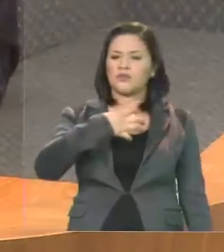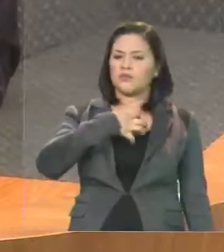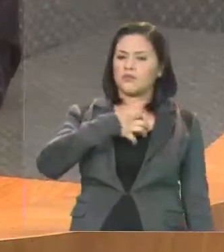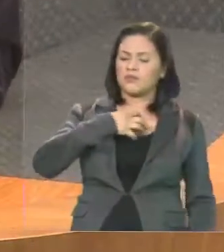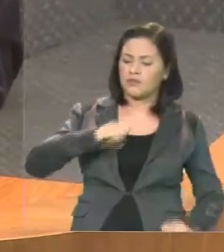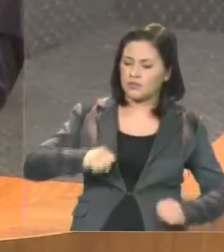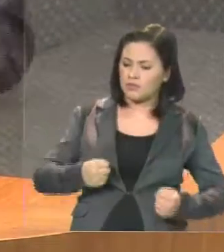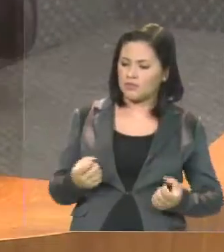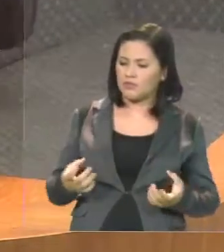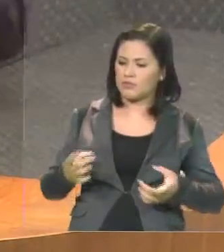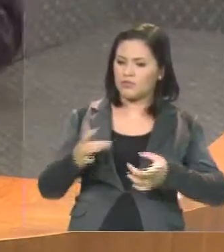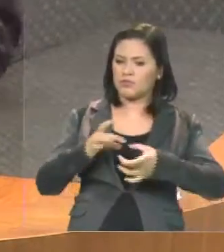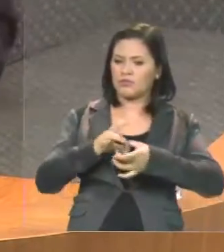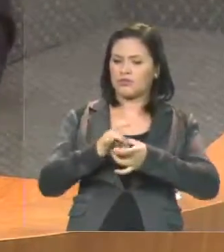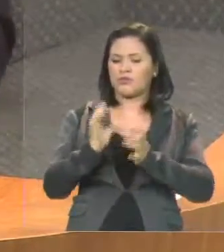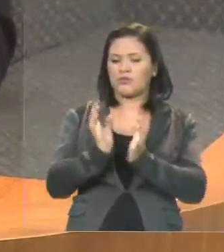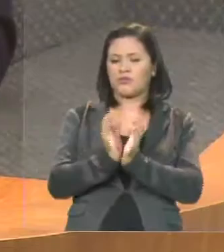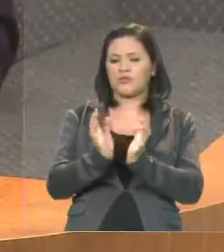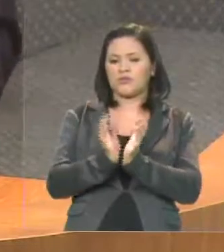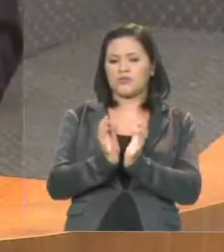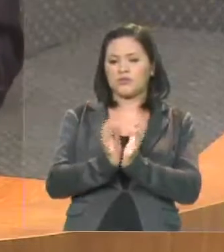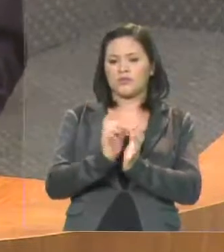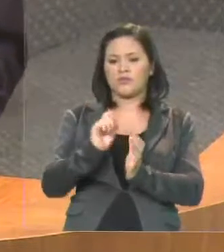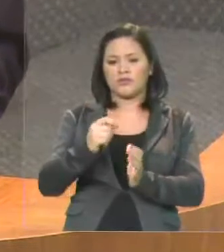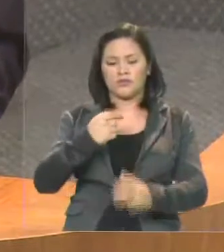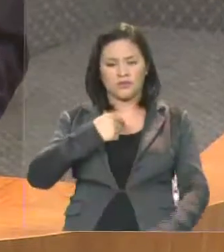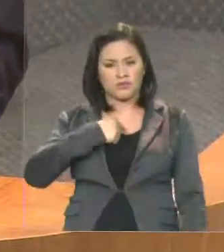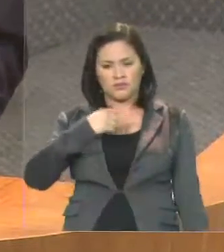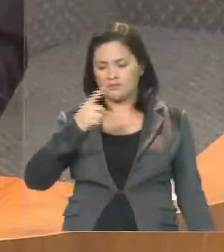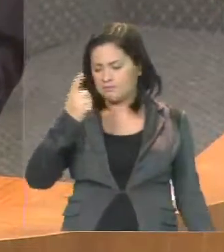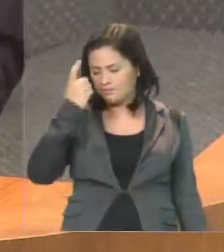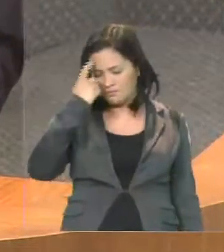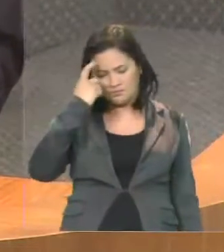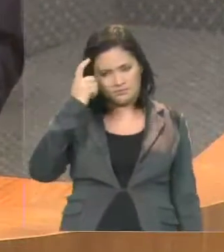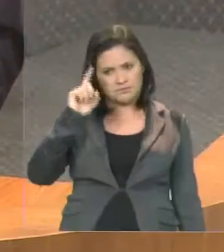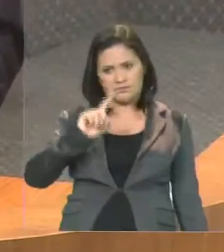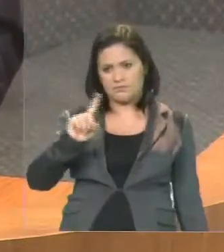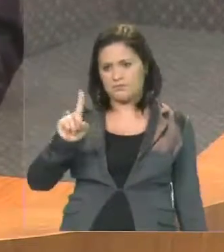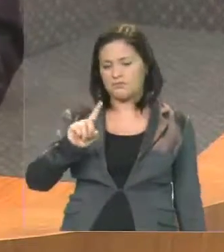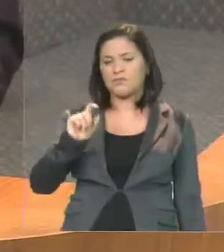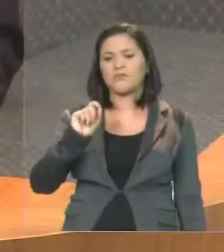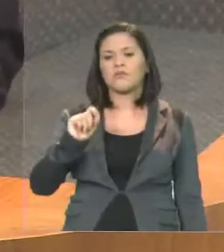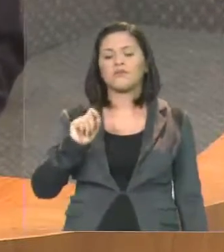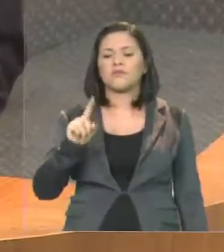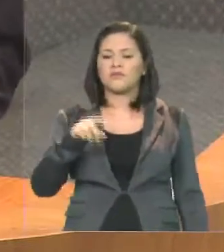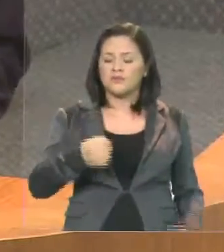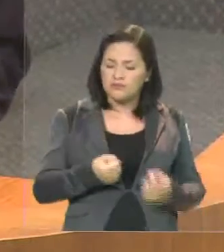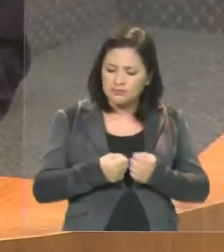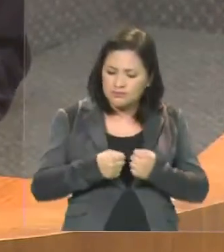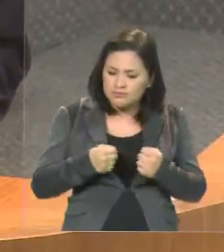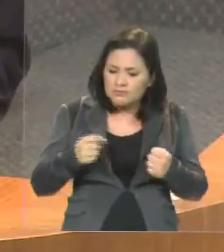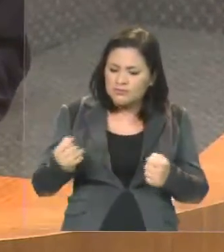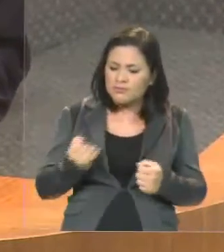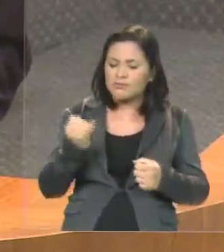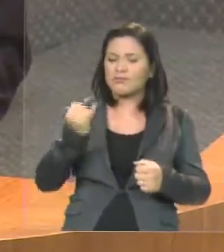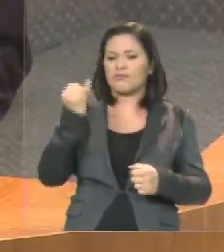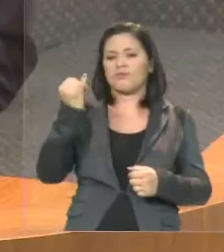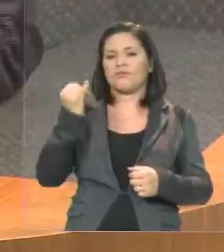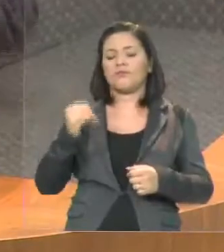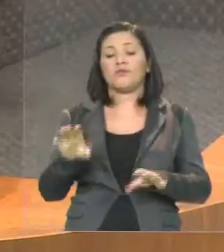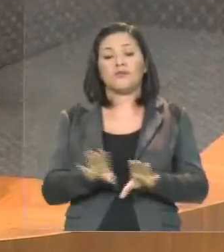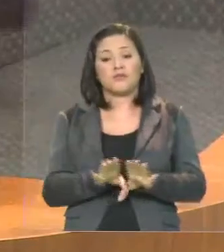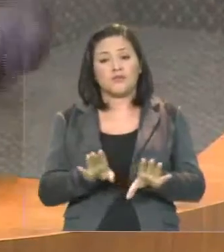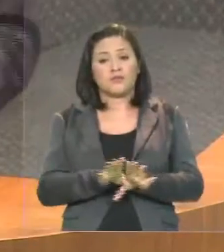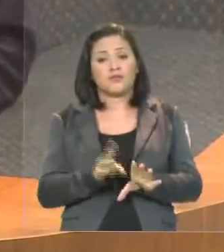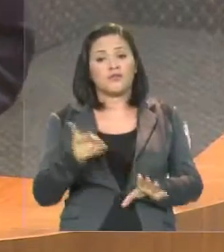de união do nosso partido que eu não imaginava que fosse tão grande do tamanho que eu vi lá. Fizemos também dois vereadores, Cabo Campos, e